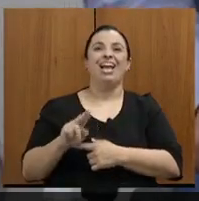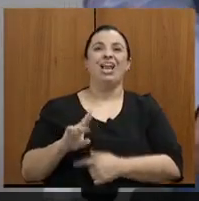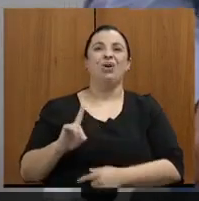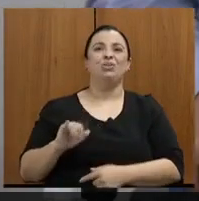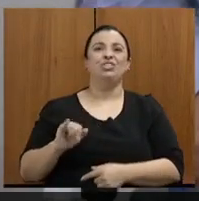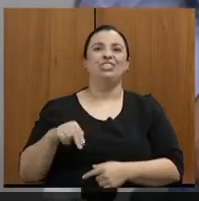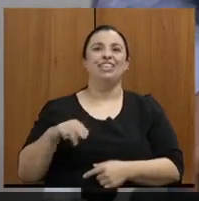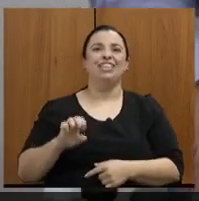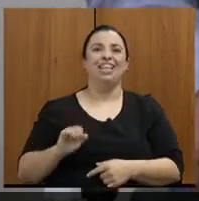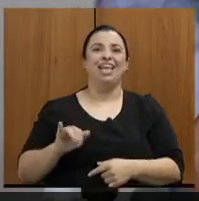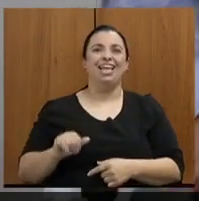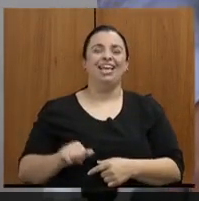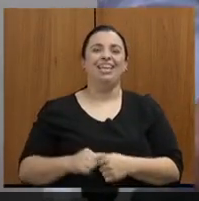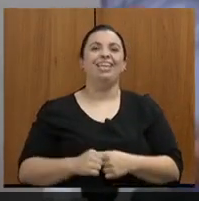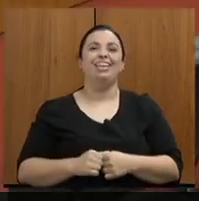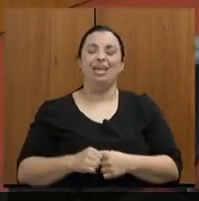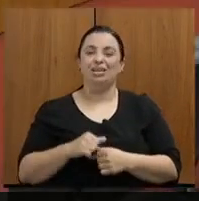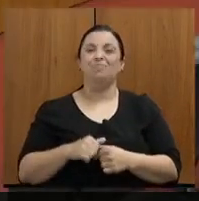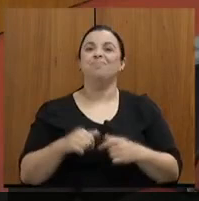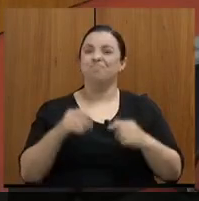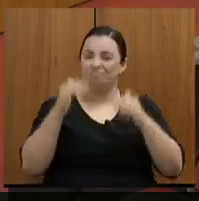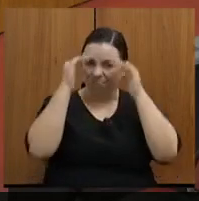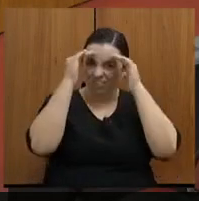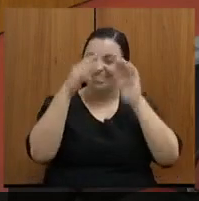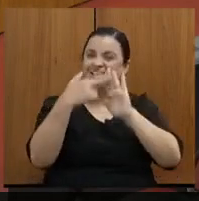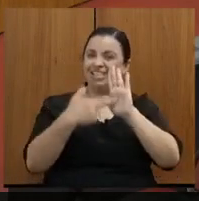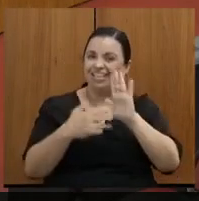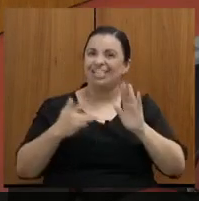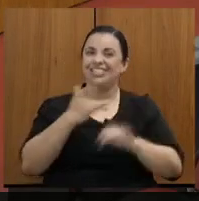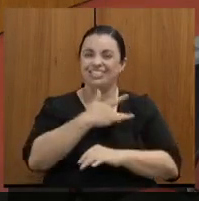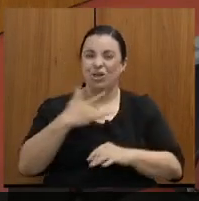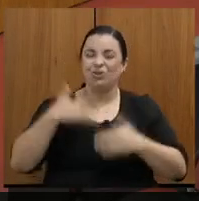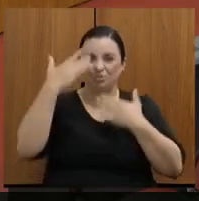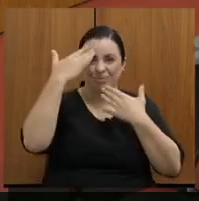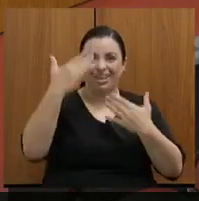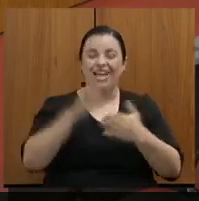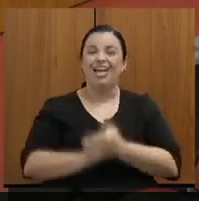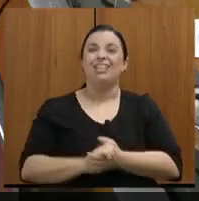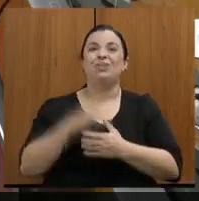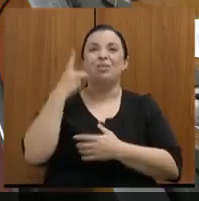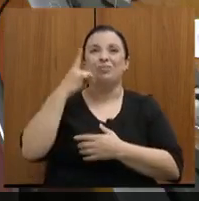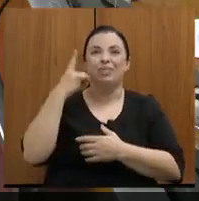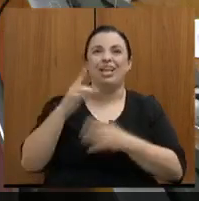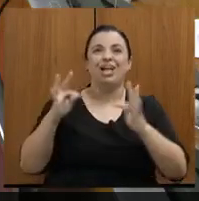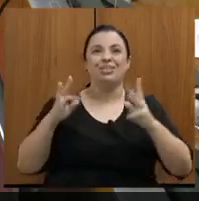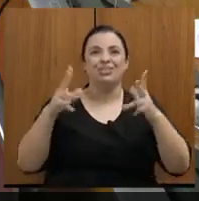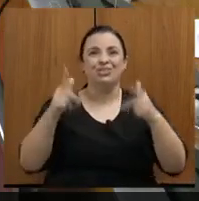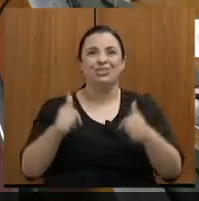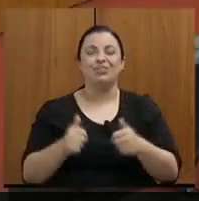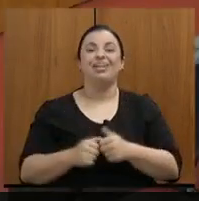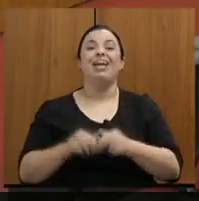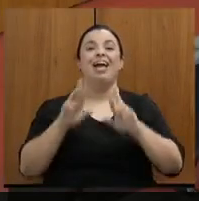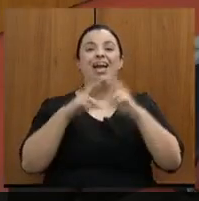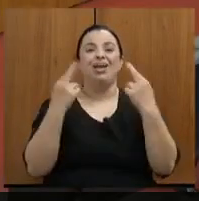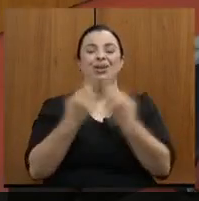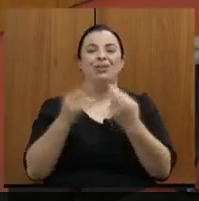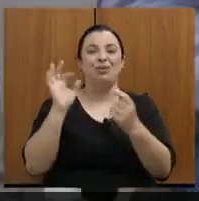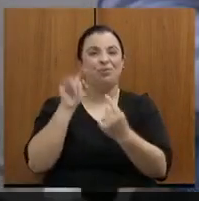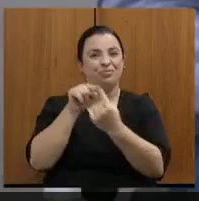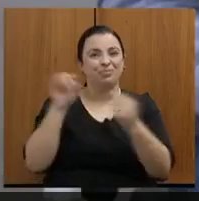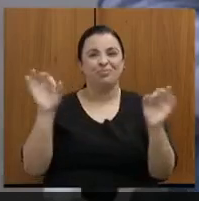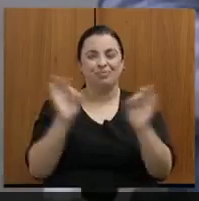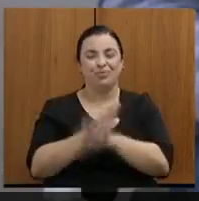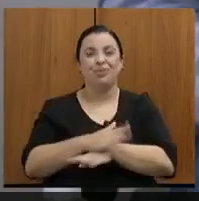Claudineia. Cumpriu aí os protocolos. Obrigado. Viu, Claudineia? Obrigado aos deputados. Os deputados, está cumprido a finalidade da reunião. A presidência